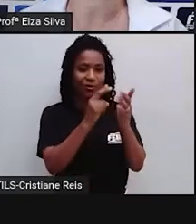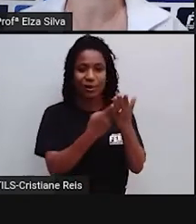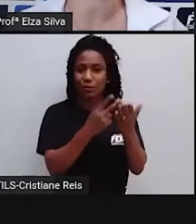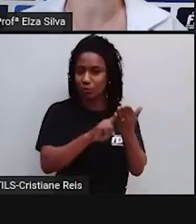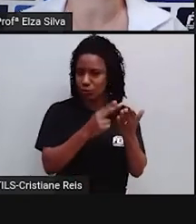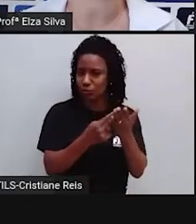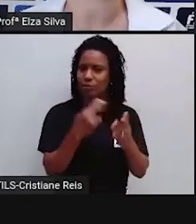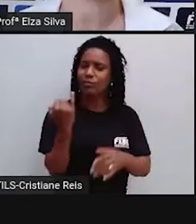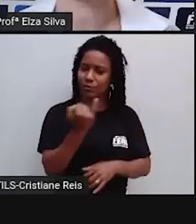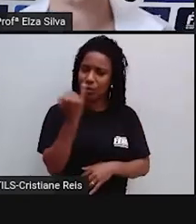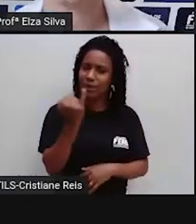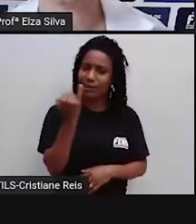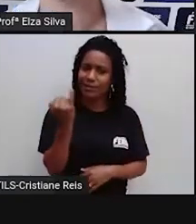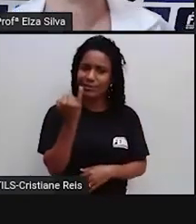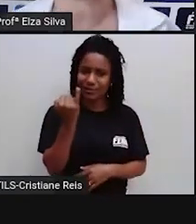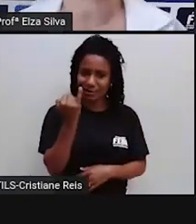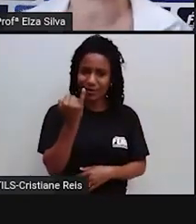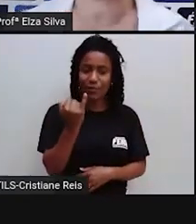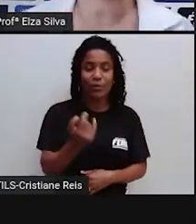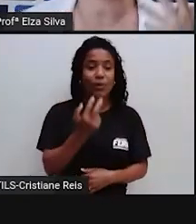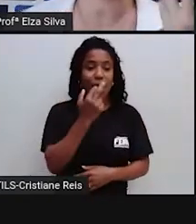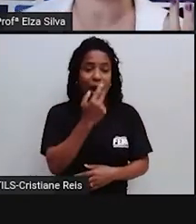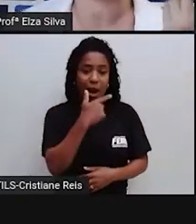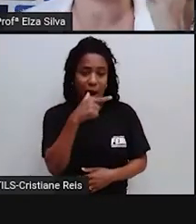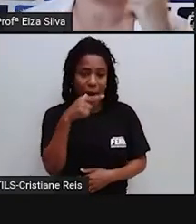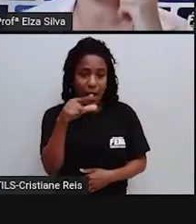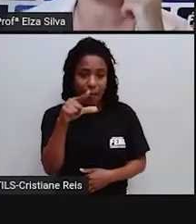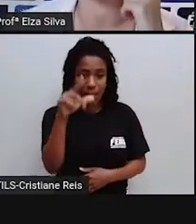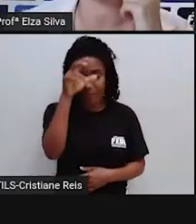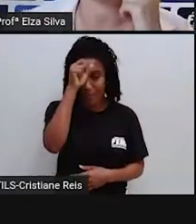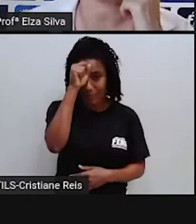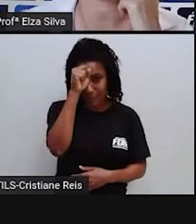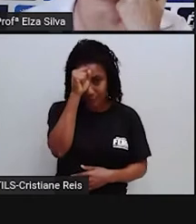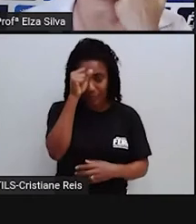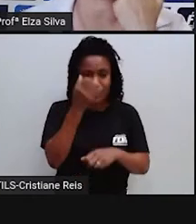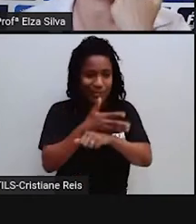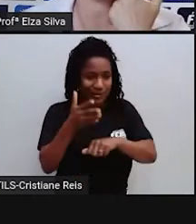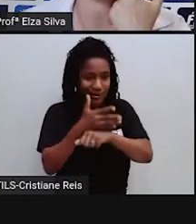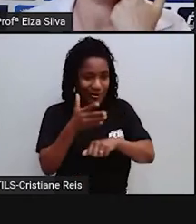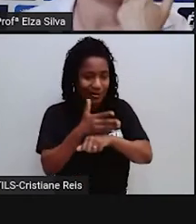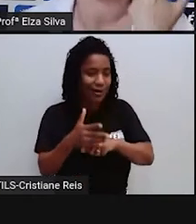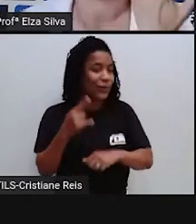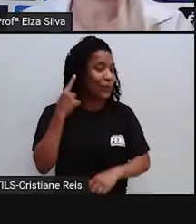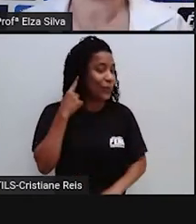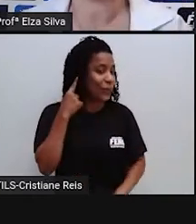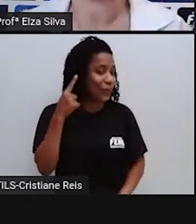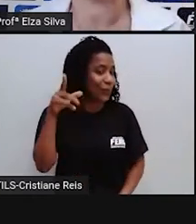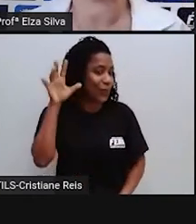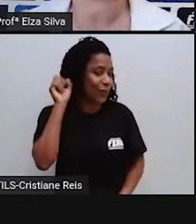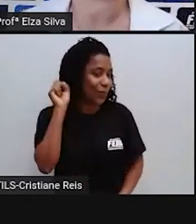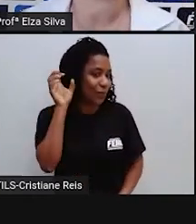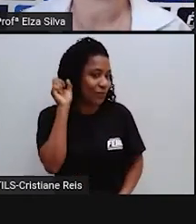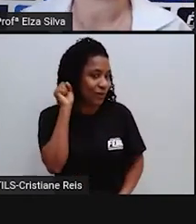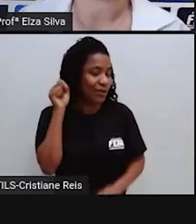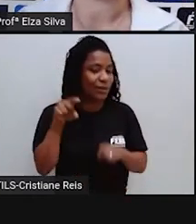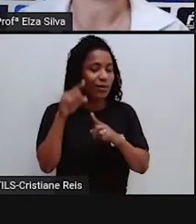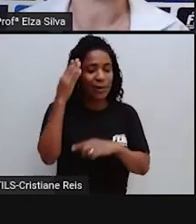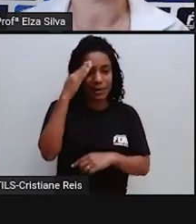importante Na aprendizagem De qualquer idioma Que a gente exercite O listen O ouvir E entender